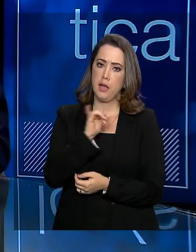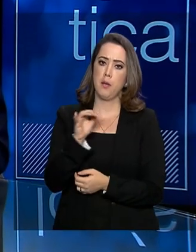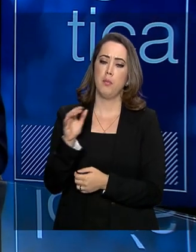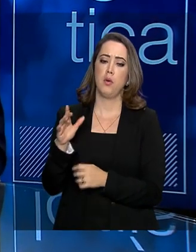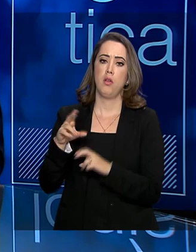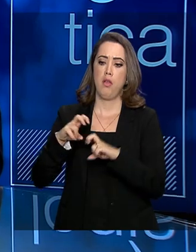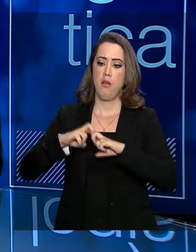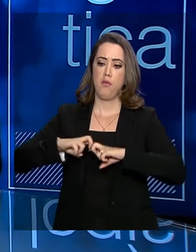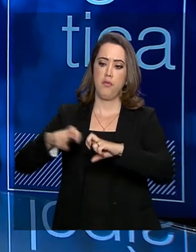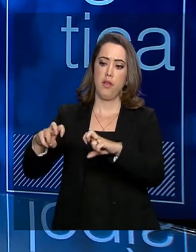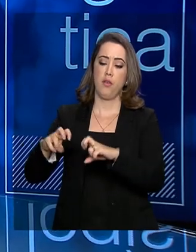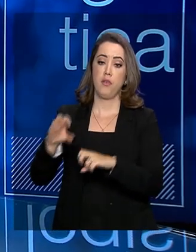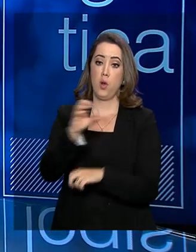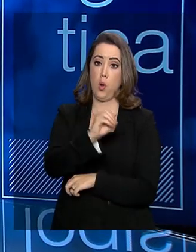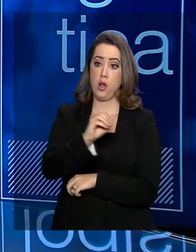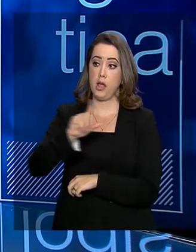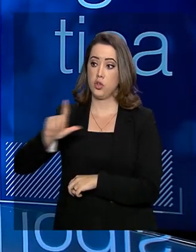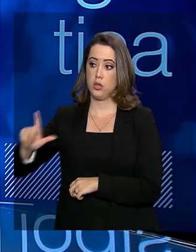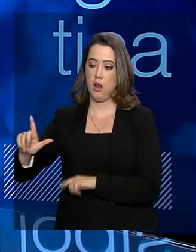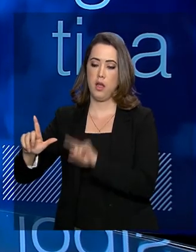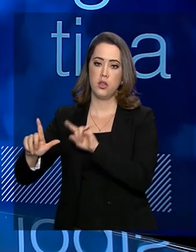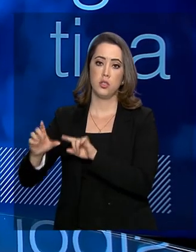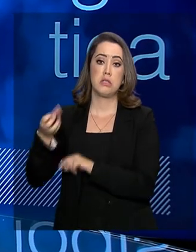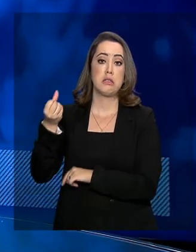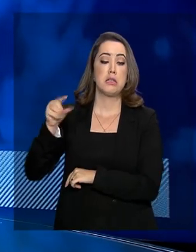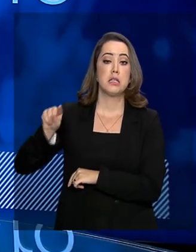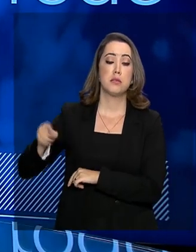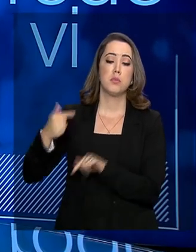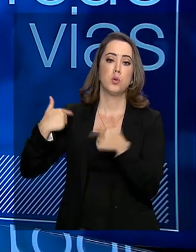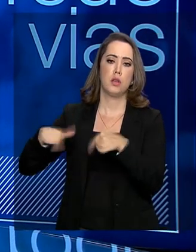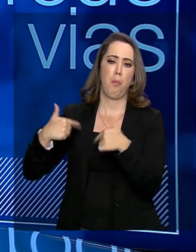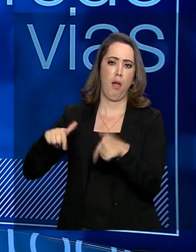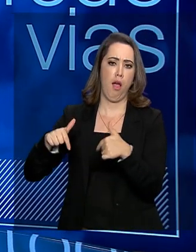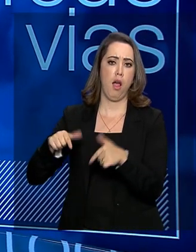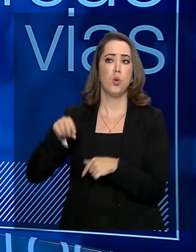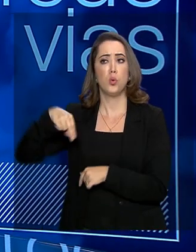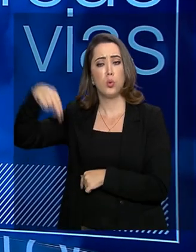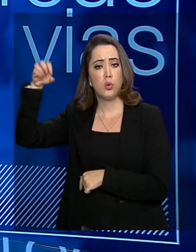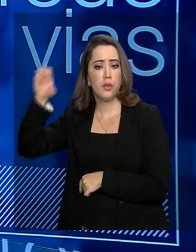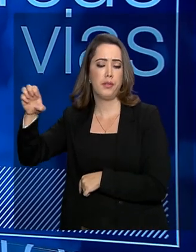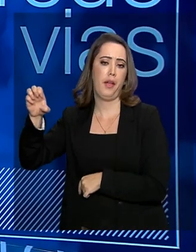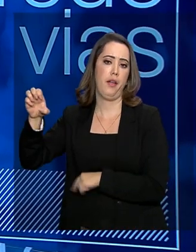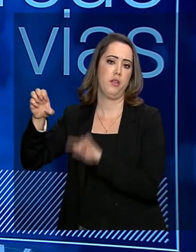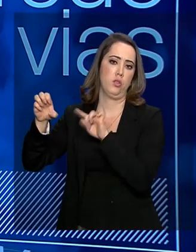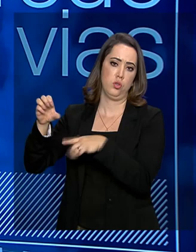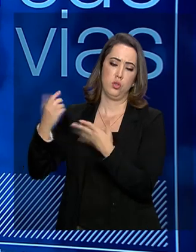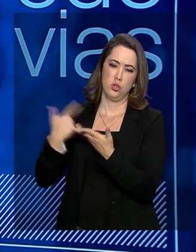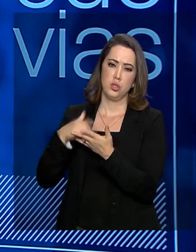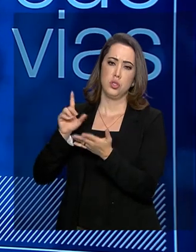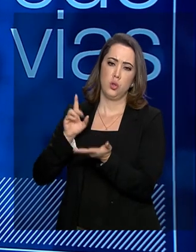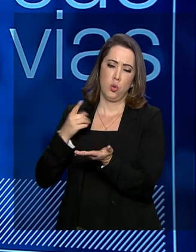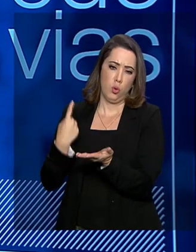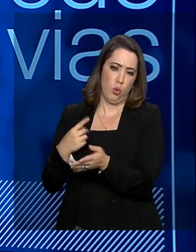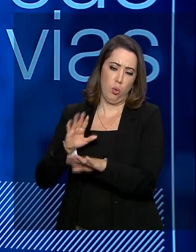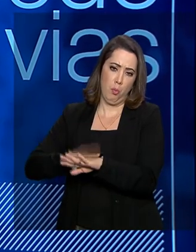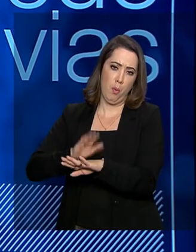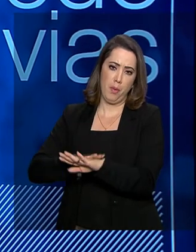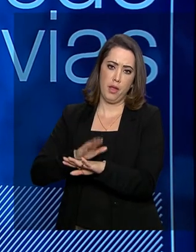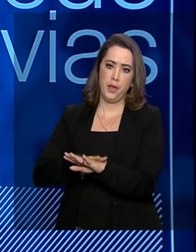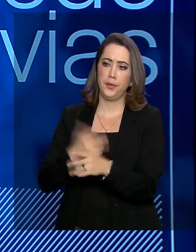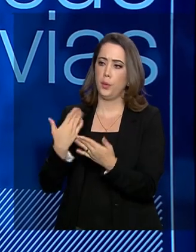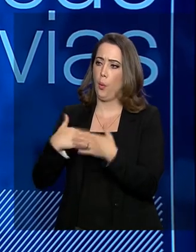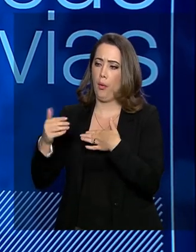como nós estávamos falando. São 6 mil empregos no Nordeste, diretos e indiretos. Então, na hora da execução da infraestrutura, seja no porto, no